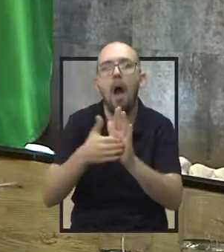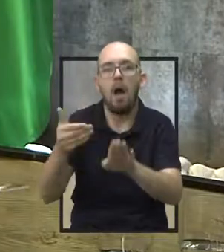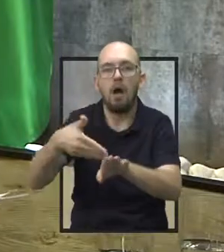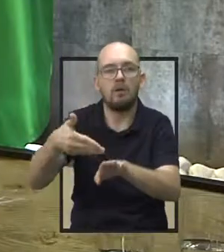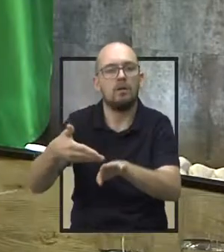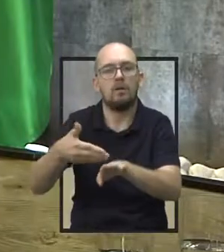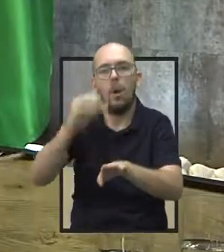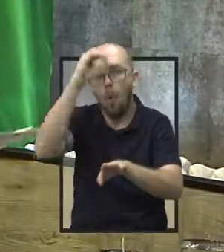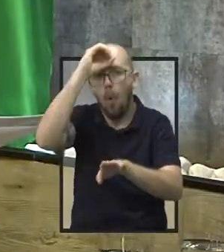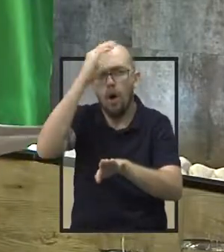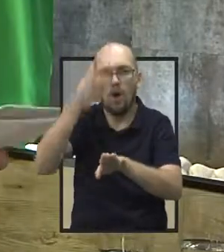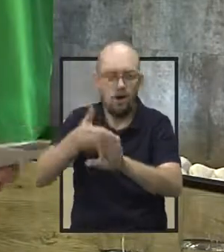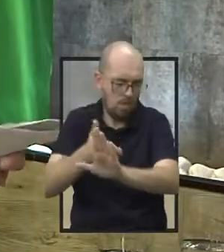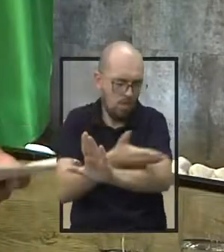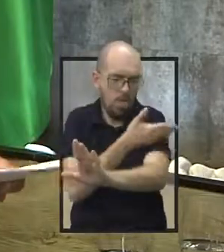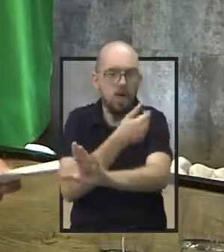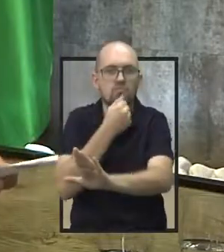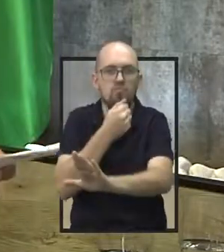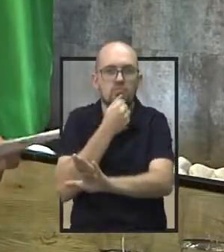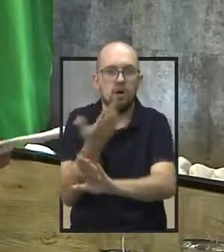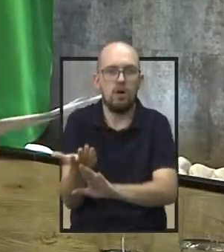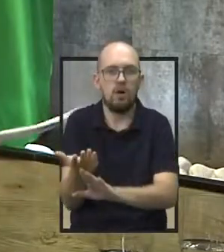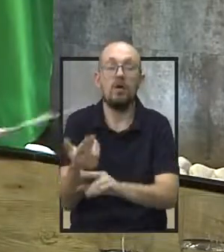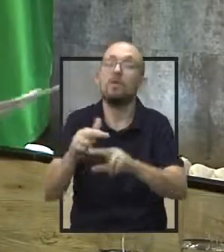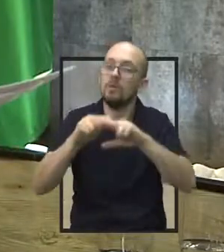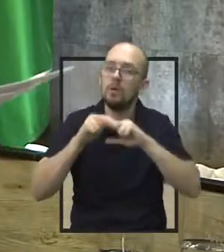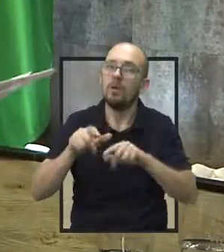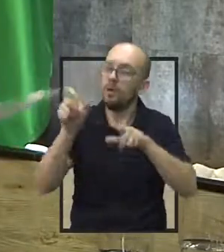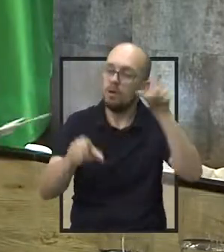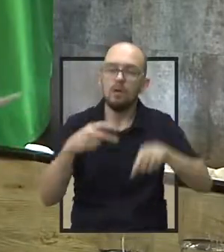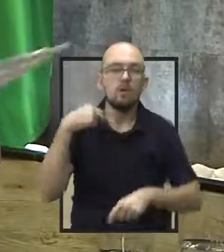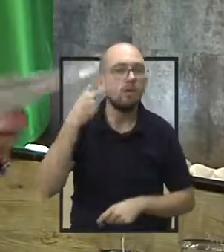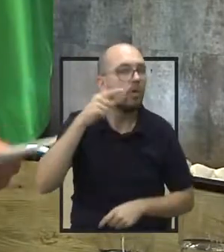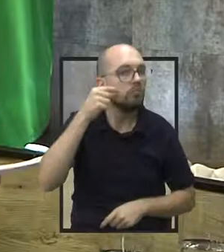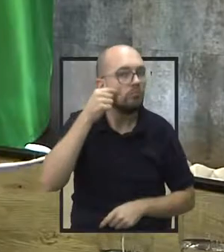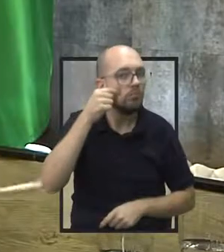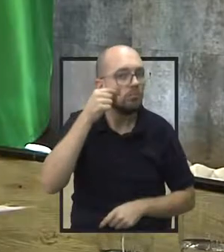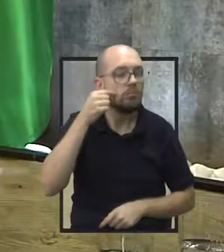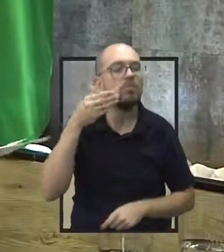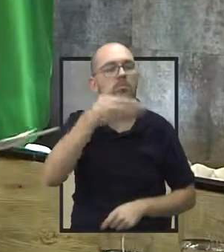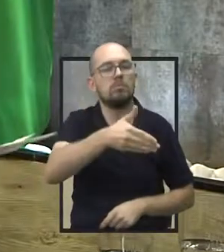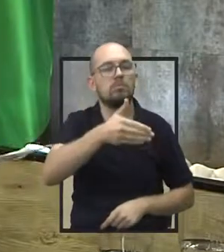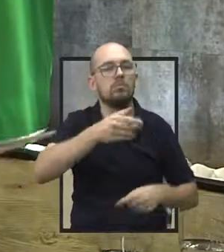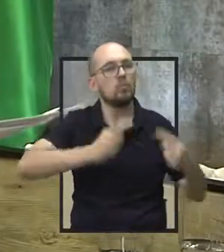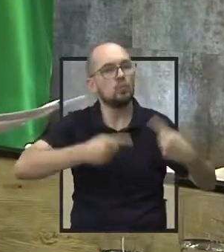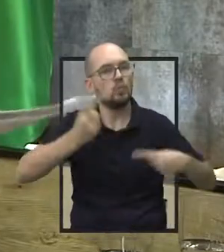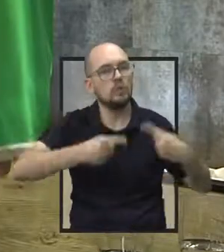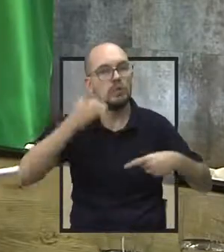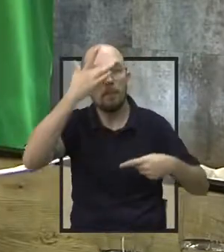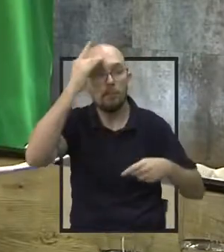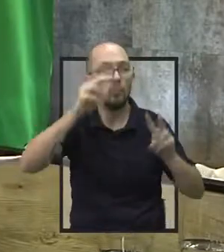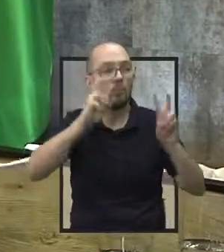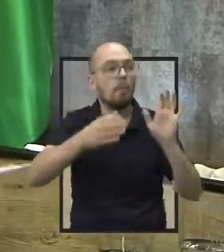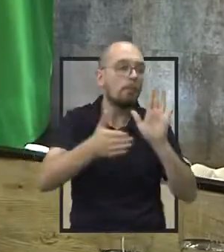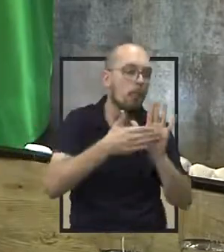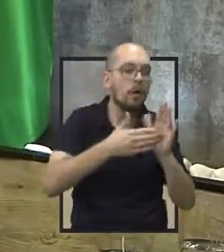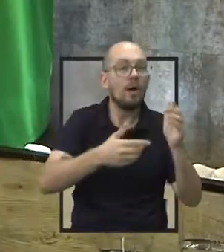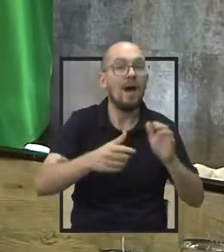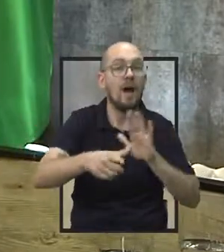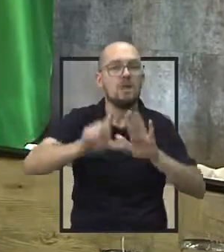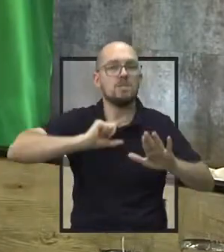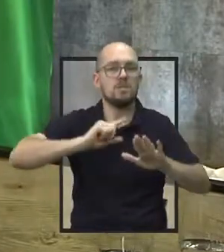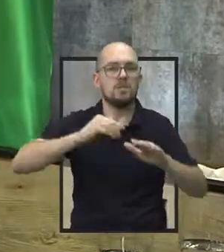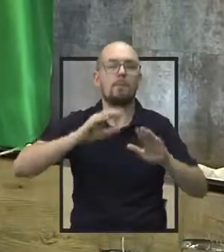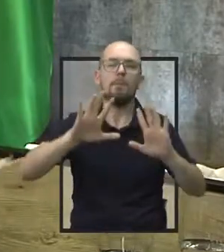vereadores participem, justamente nas audiências, é que a gente pode discutir com mais pessoas em relação a essas mudanças. Agora,